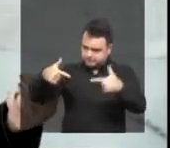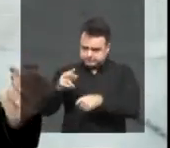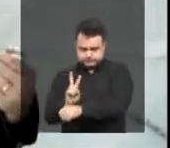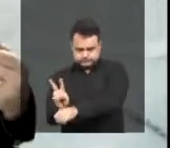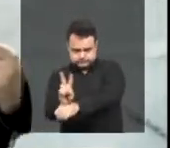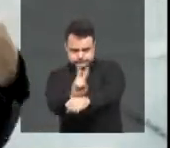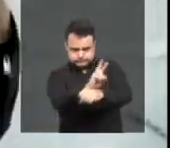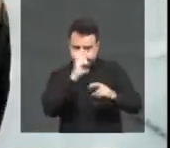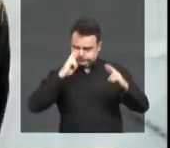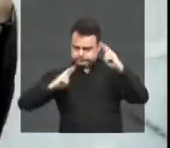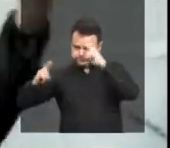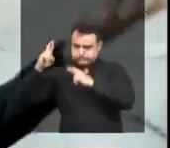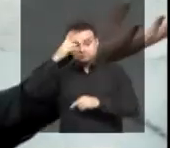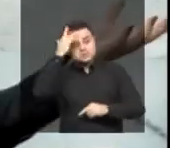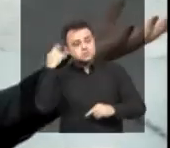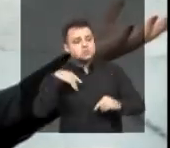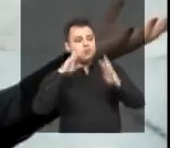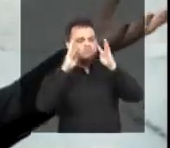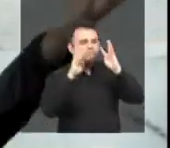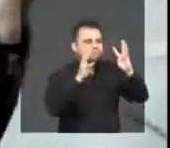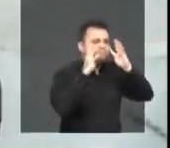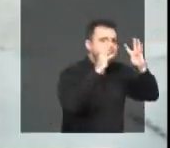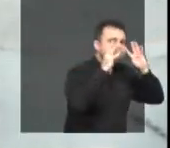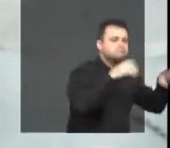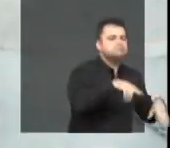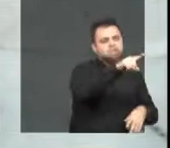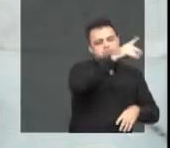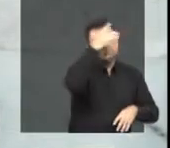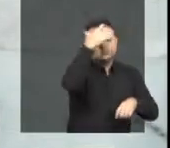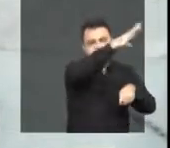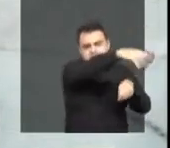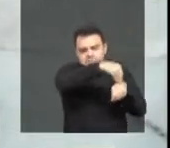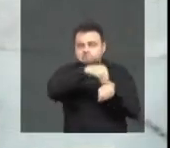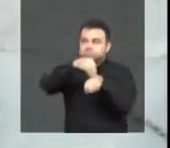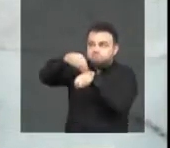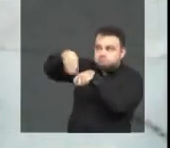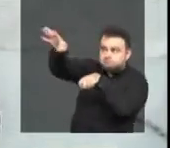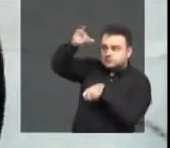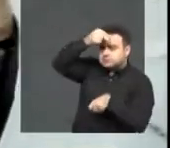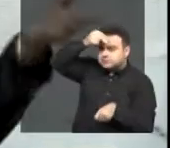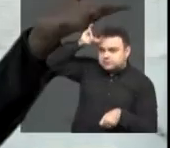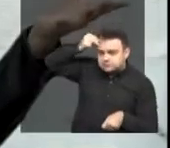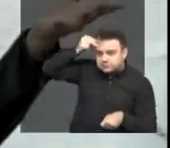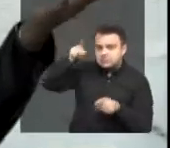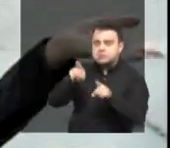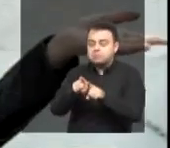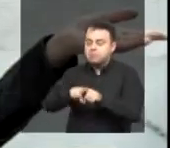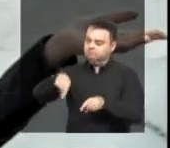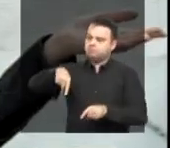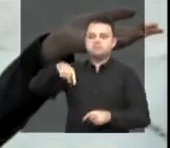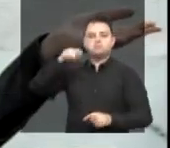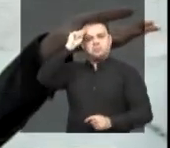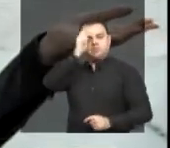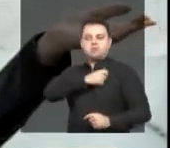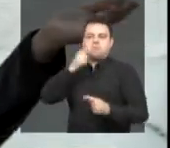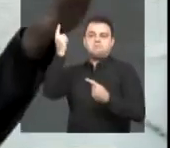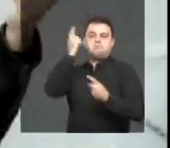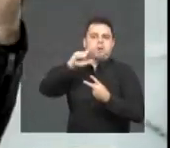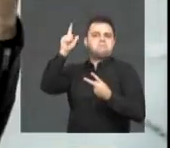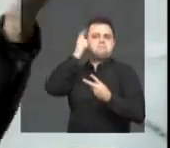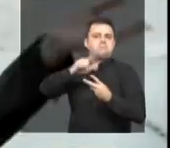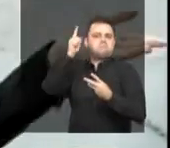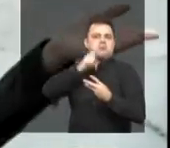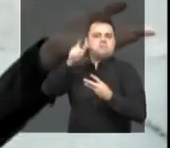ouvindo a população, levando a reivindicação da população para o executivo e trazendo algumas conquistas para o